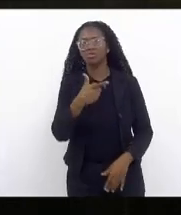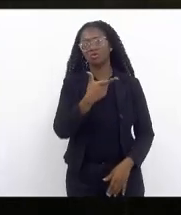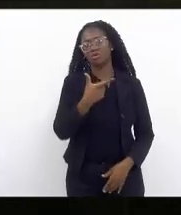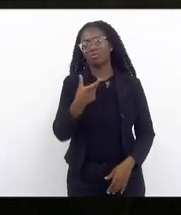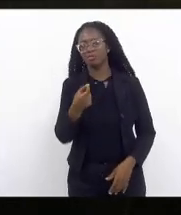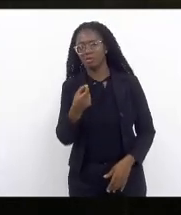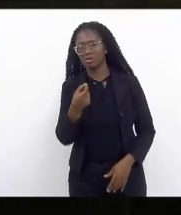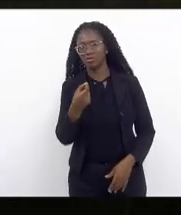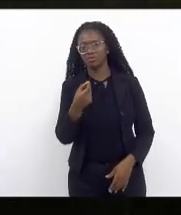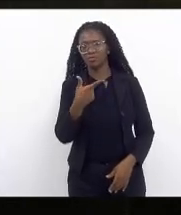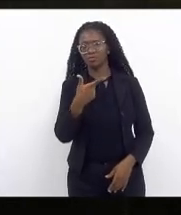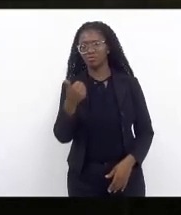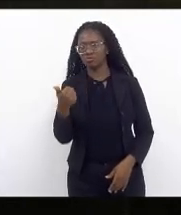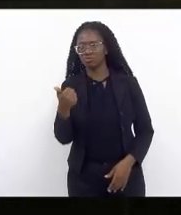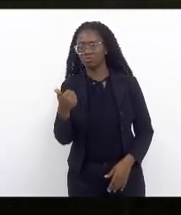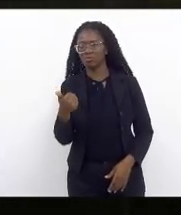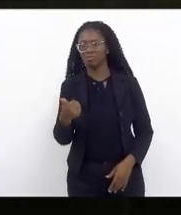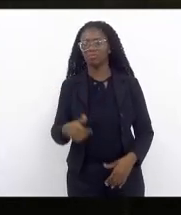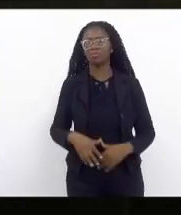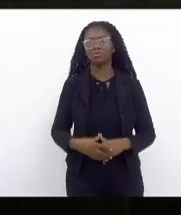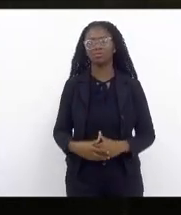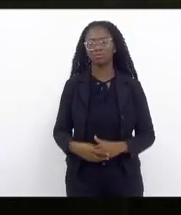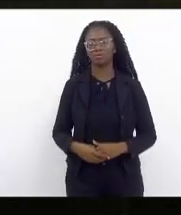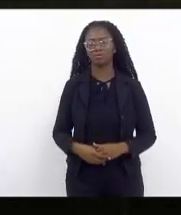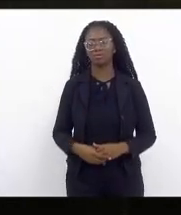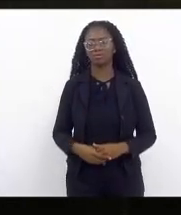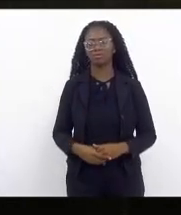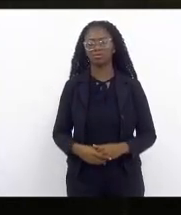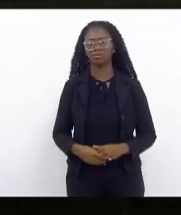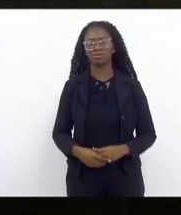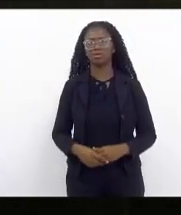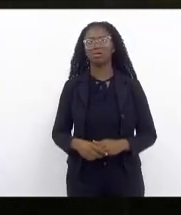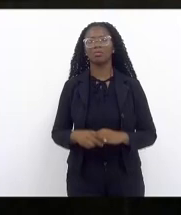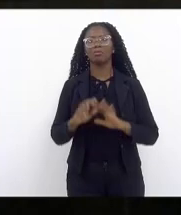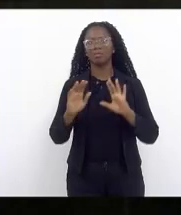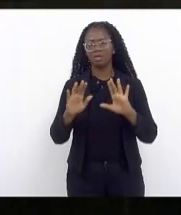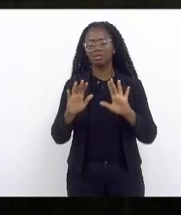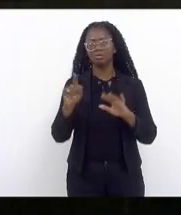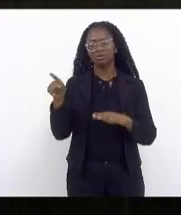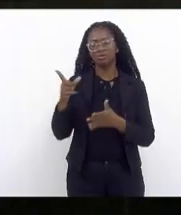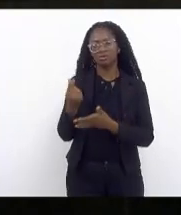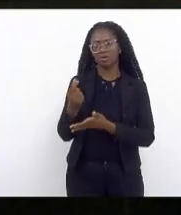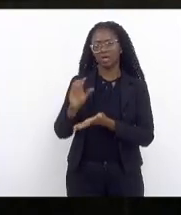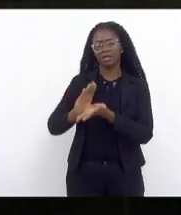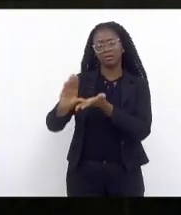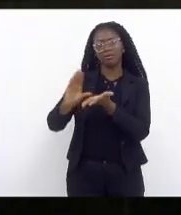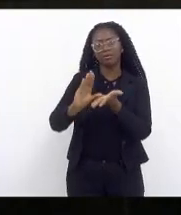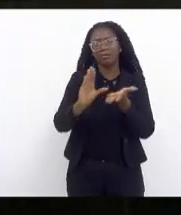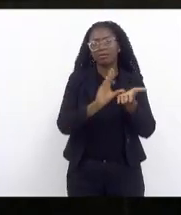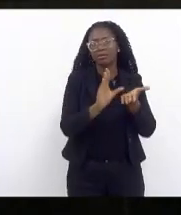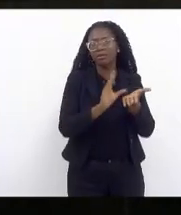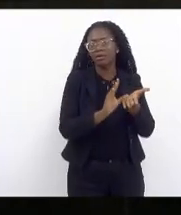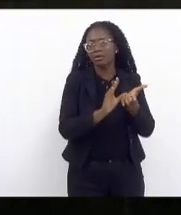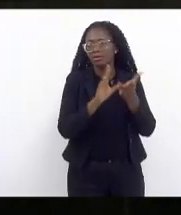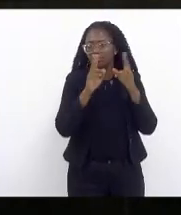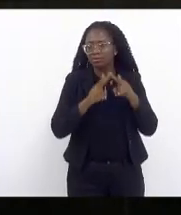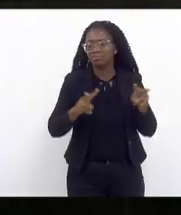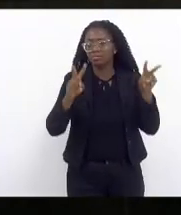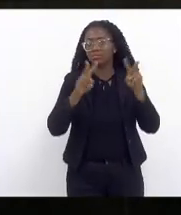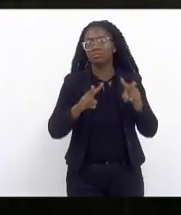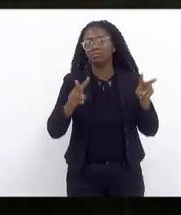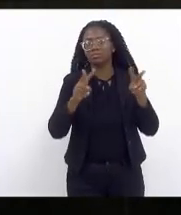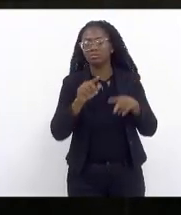na ordem de tributos demais receitas de royalties nós tínhamos um orçamento previsto de receita de 60